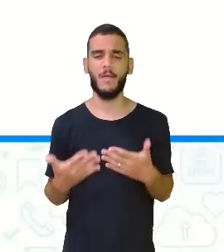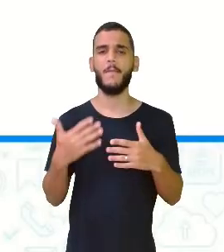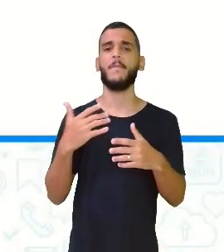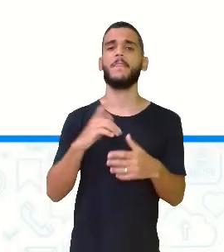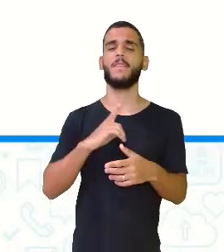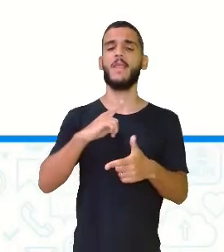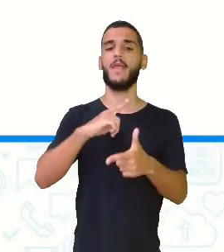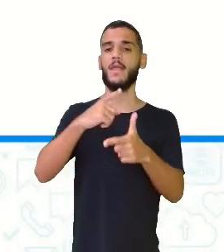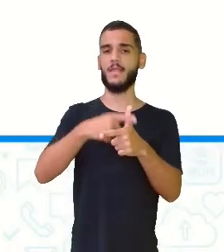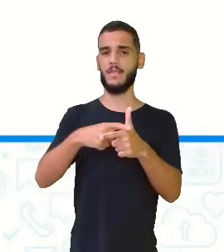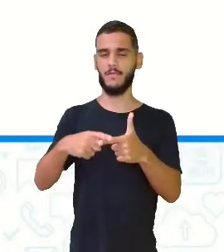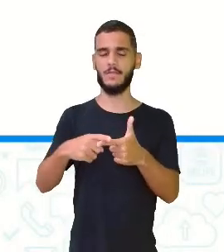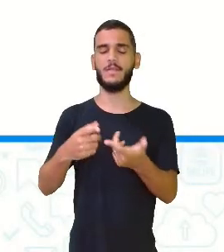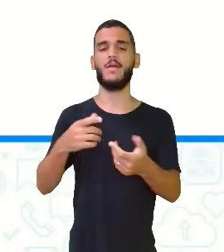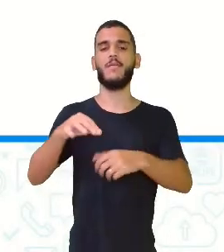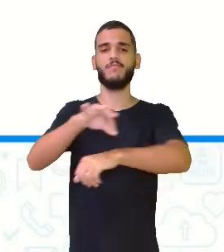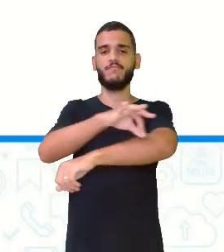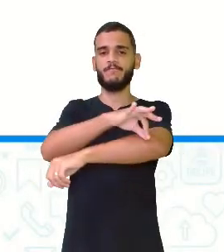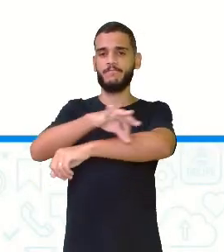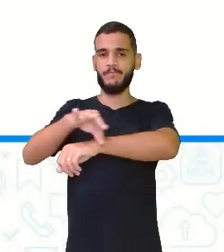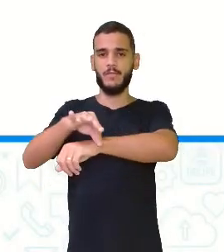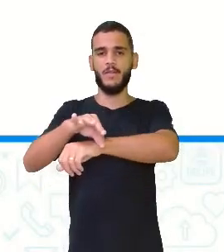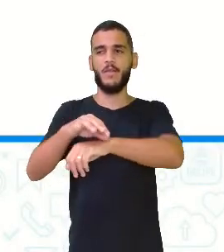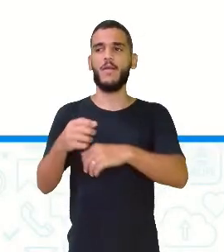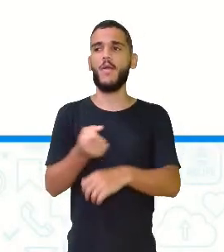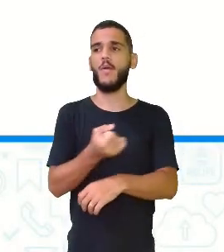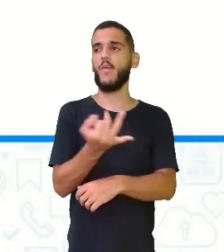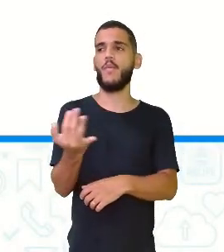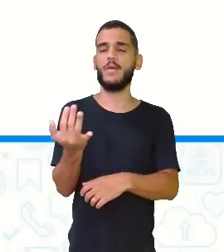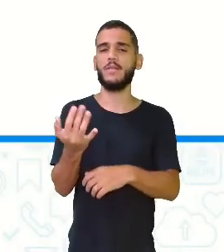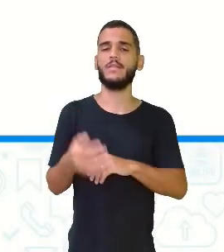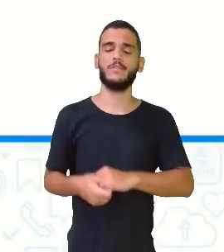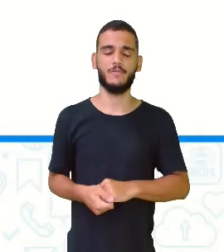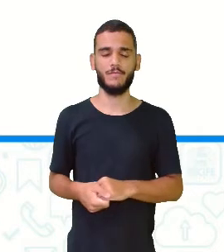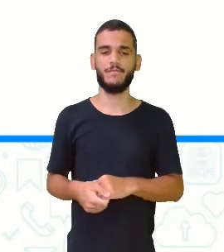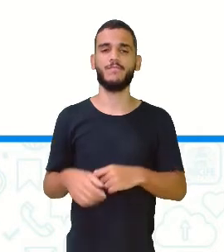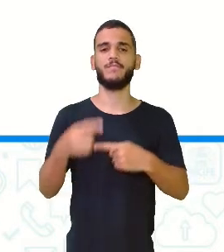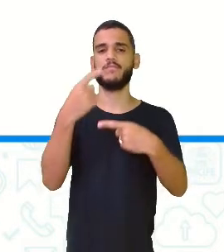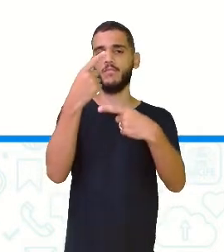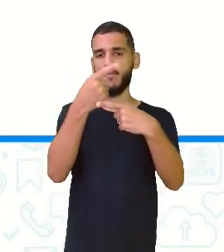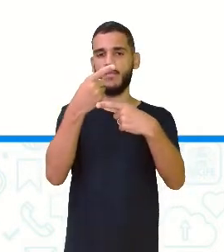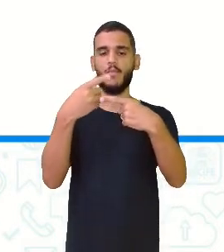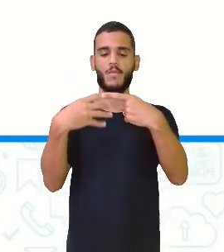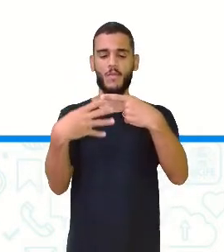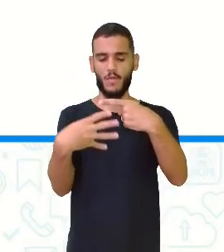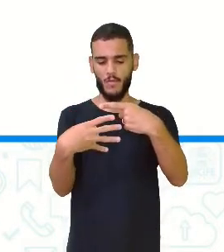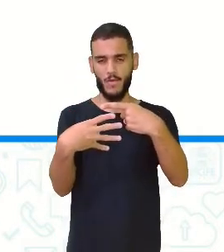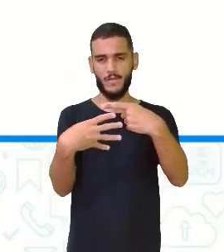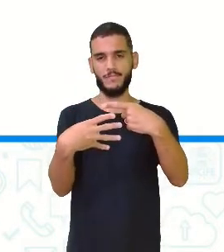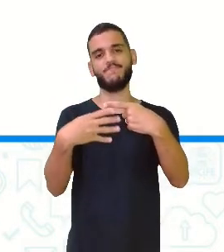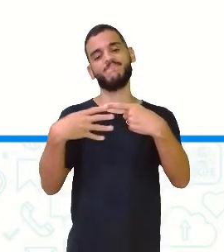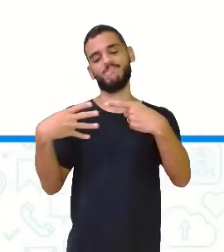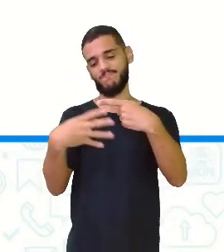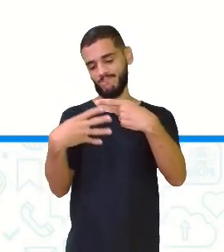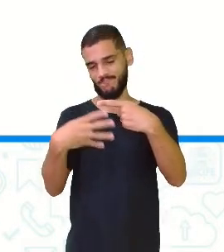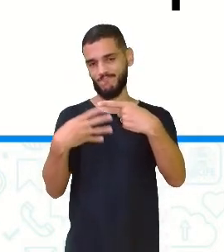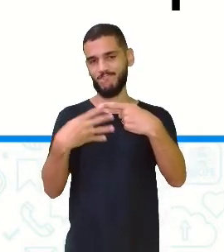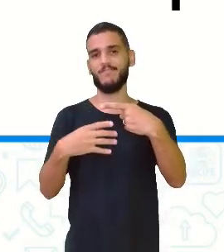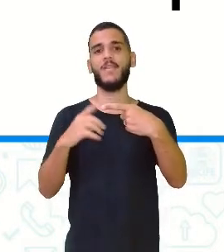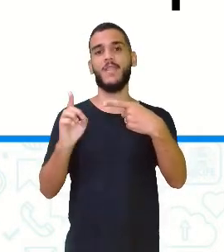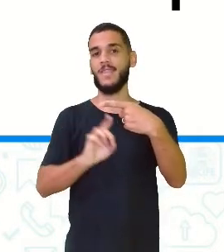dividir a minha régua em quantas partes? Cadê? Cadê a resposta? Isso. Vai dividir em quatro